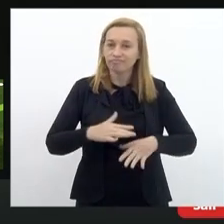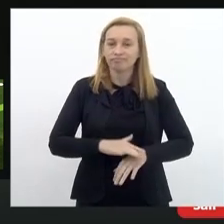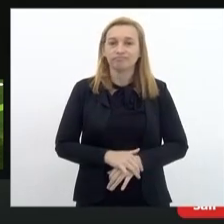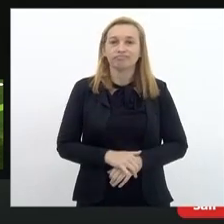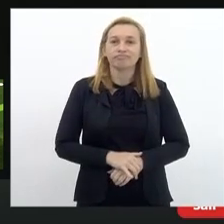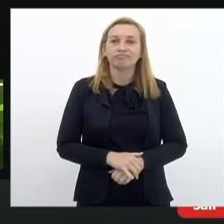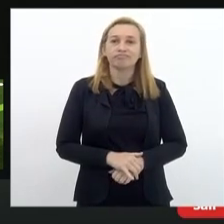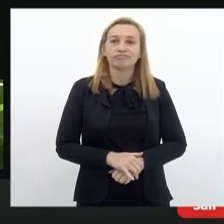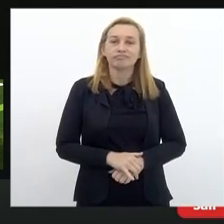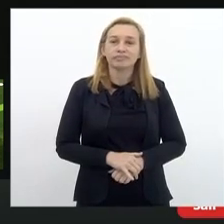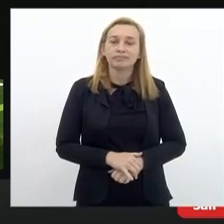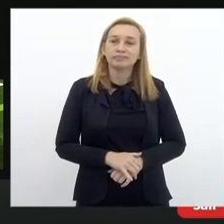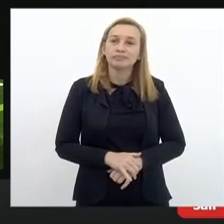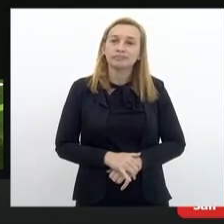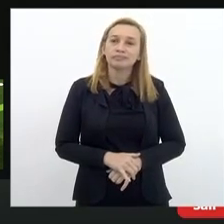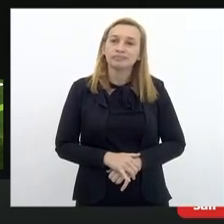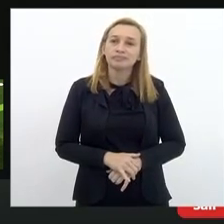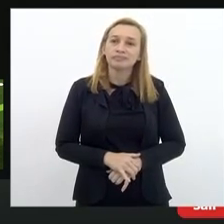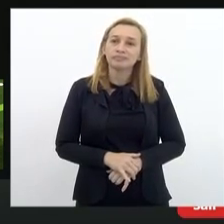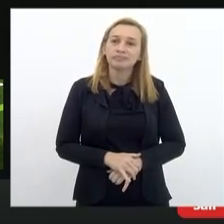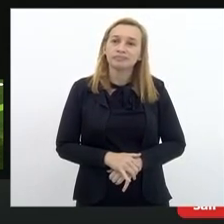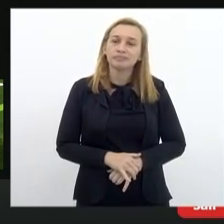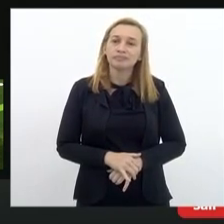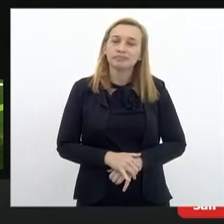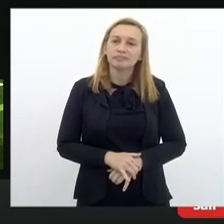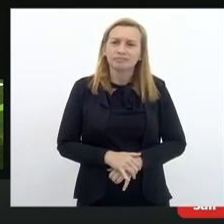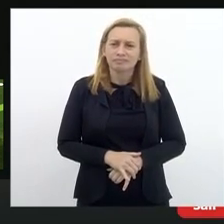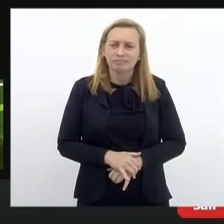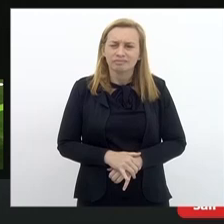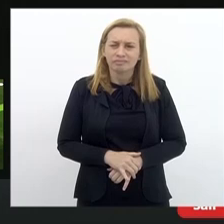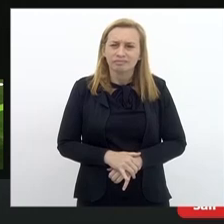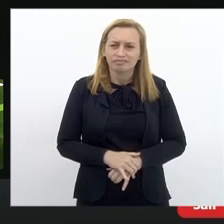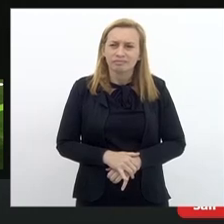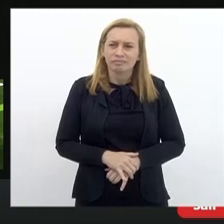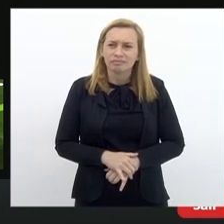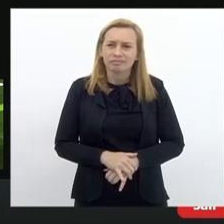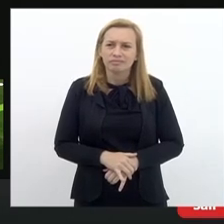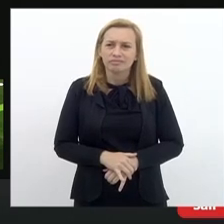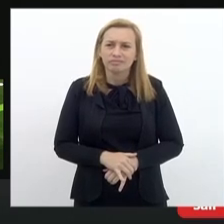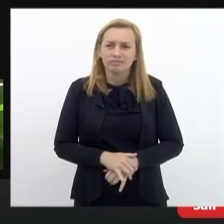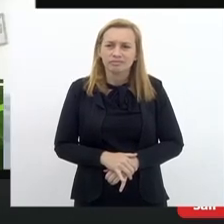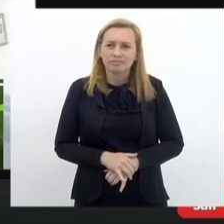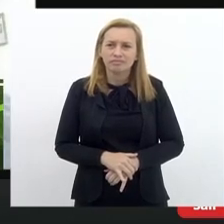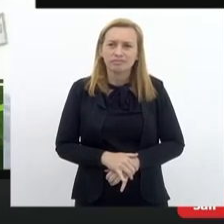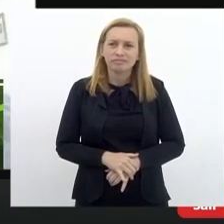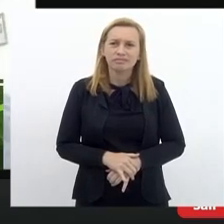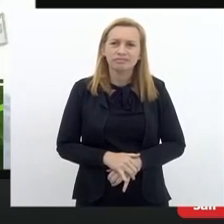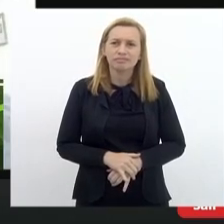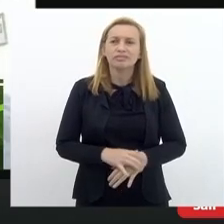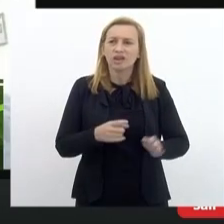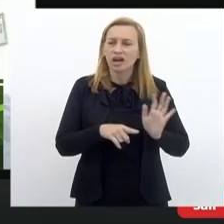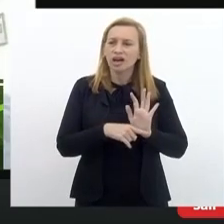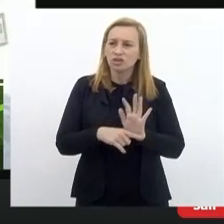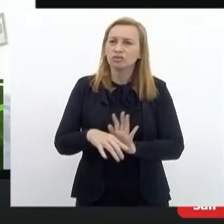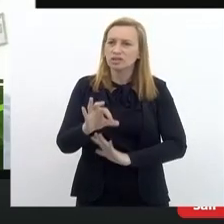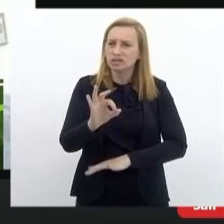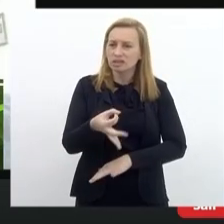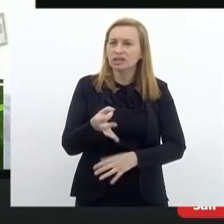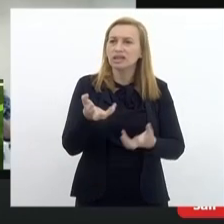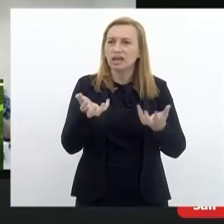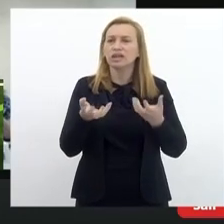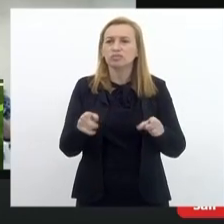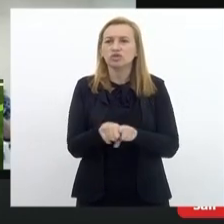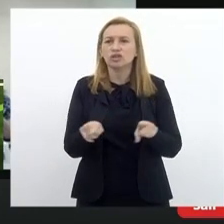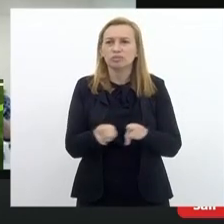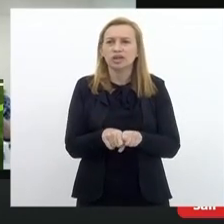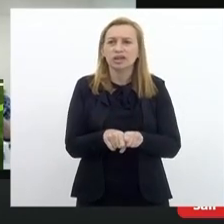conselho, da comissão para as ajudas necessárias. Queremos também